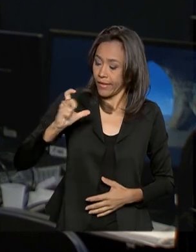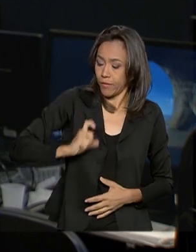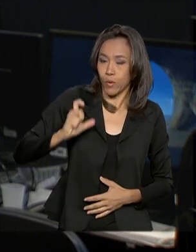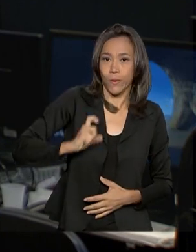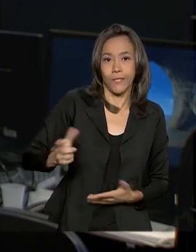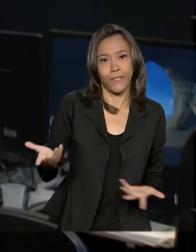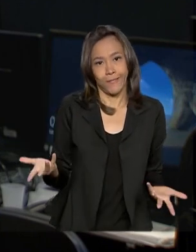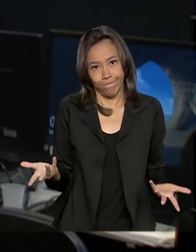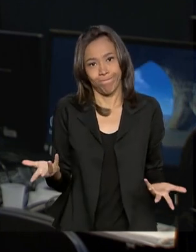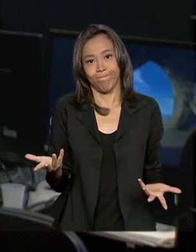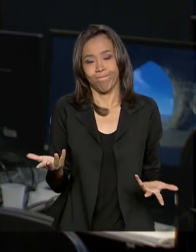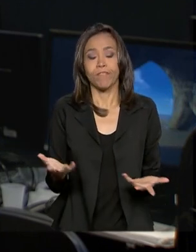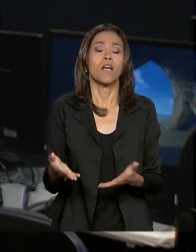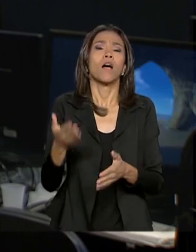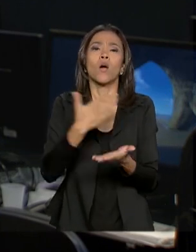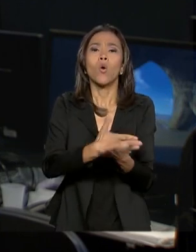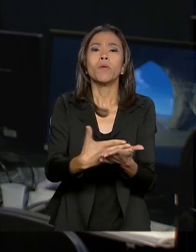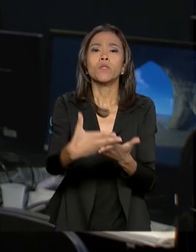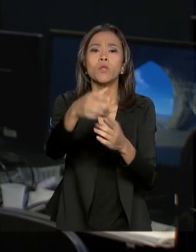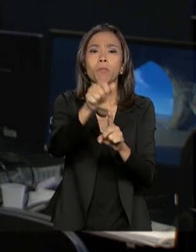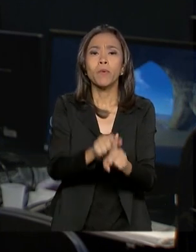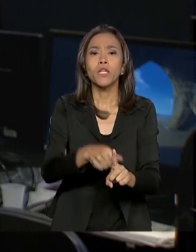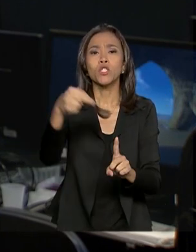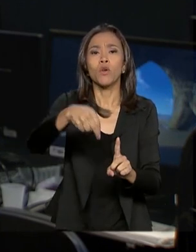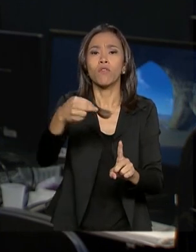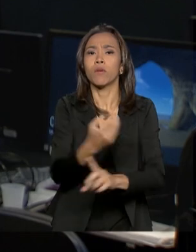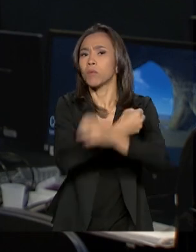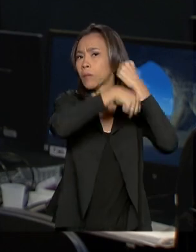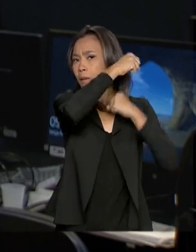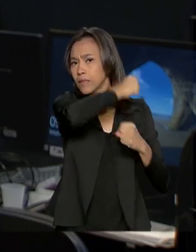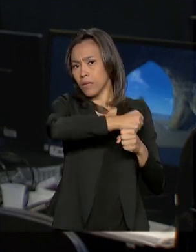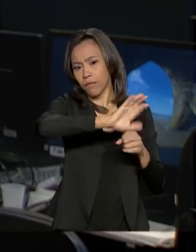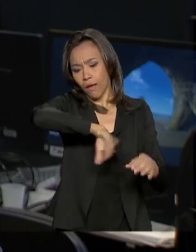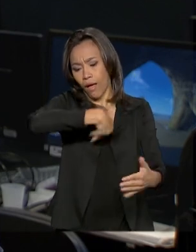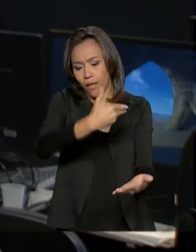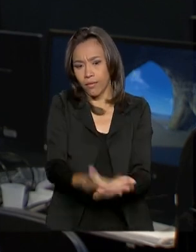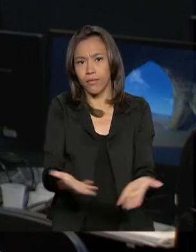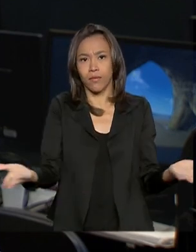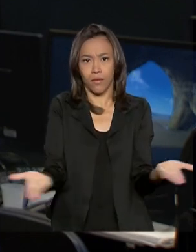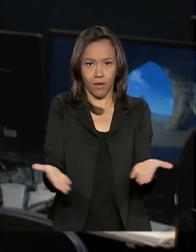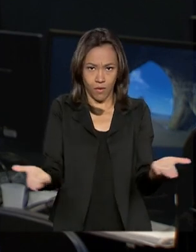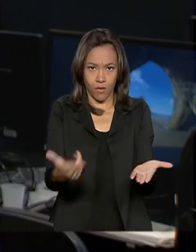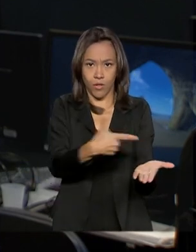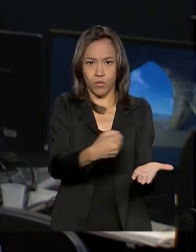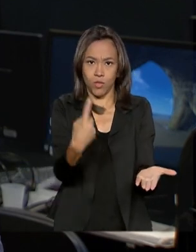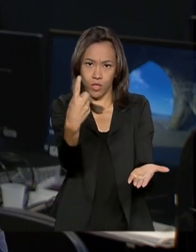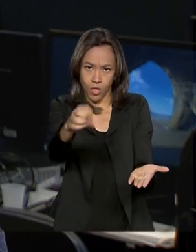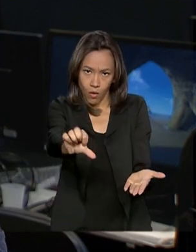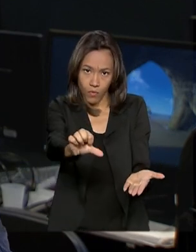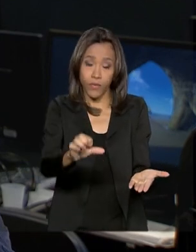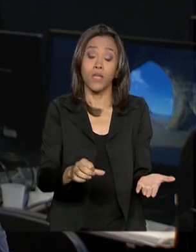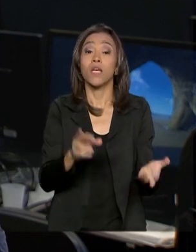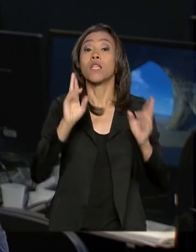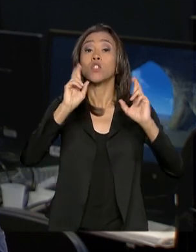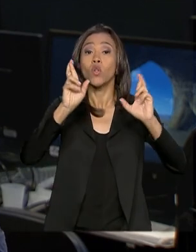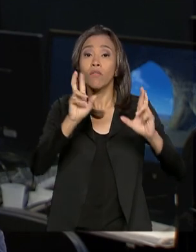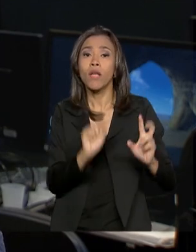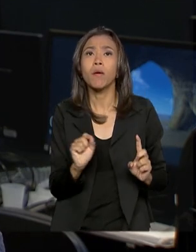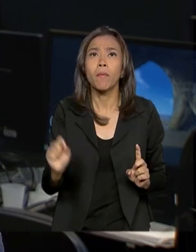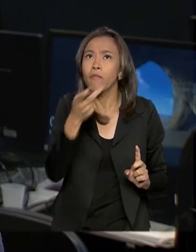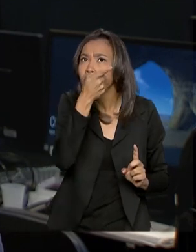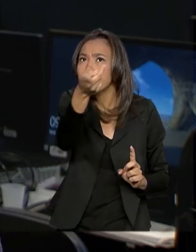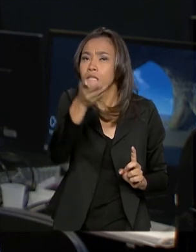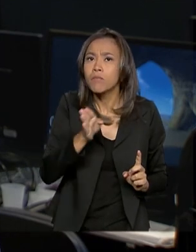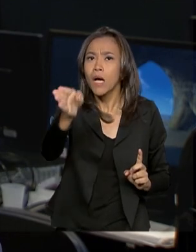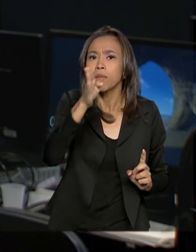começou em novembro do ano passado e se estendeu ao longo de 2019. Além dos terminais rodoviários, os agentes de